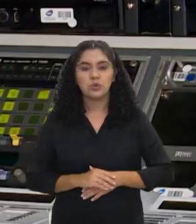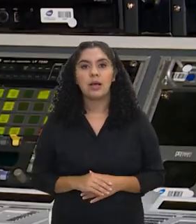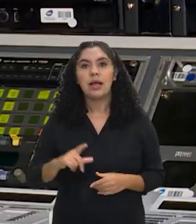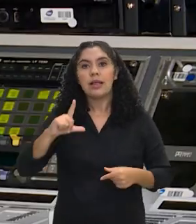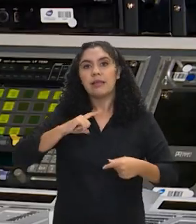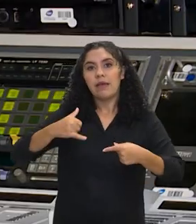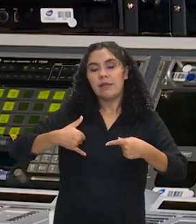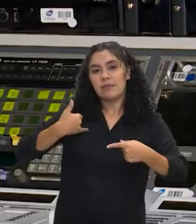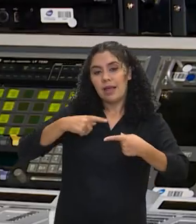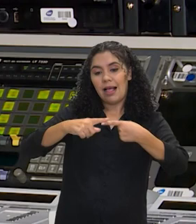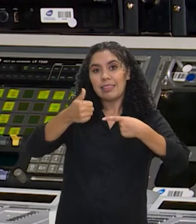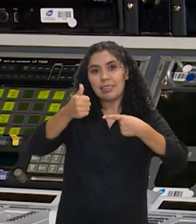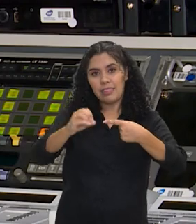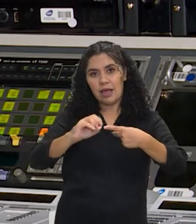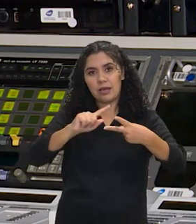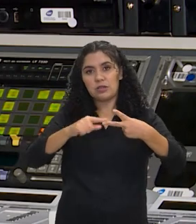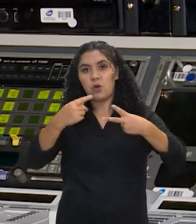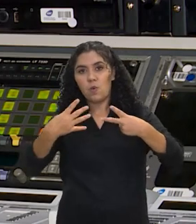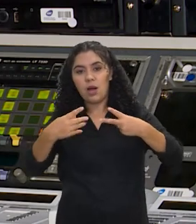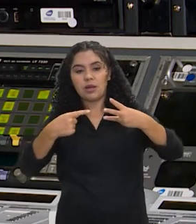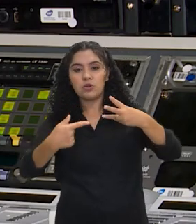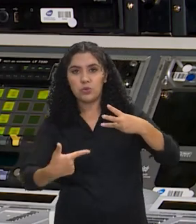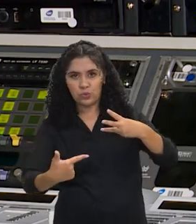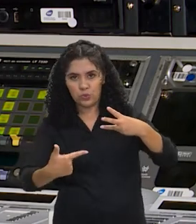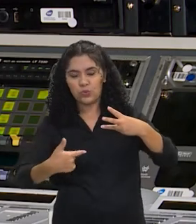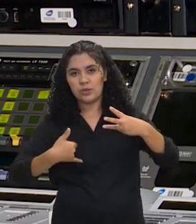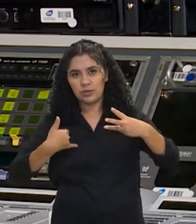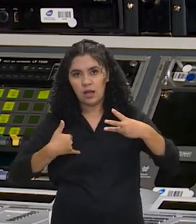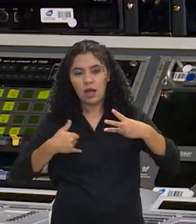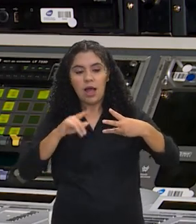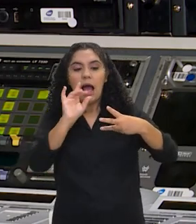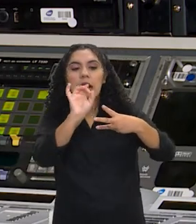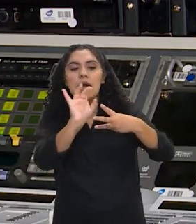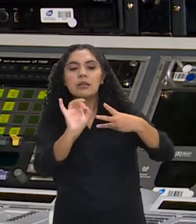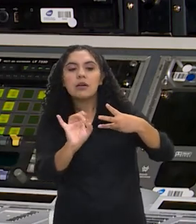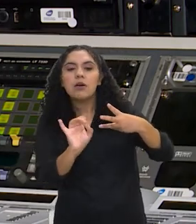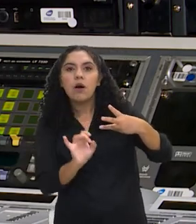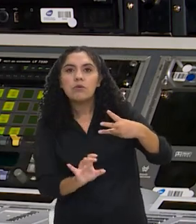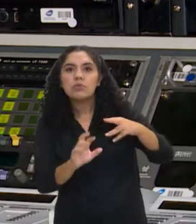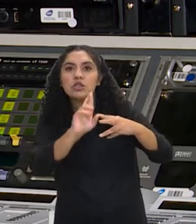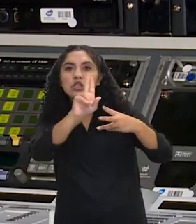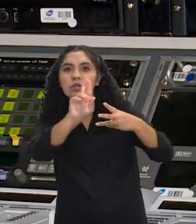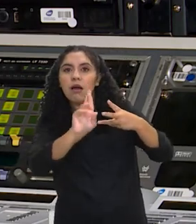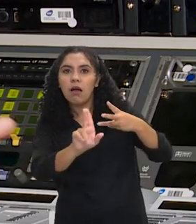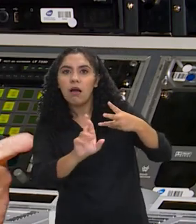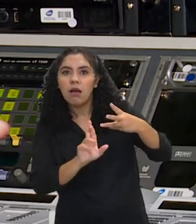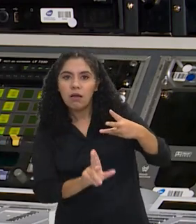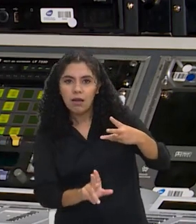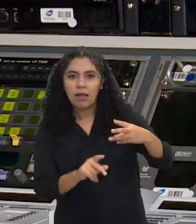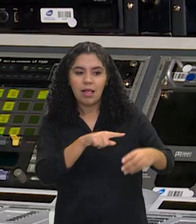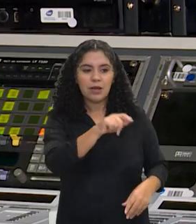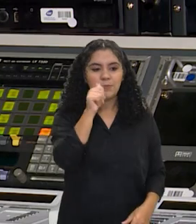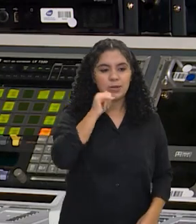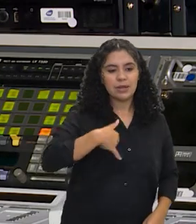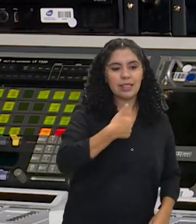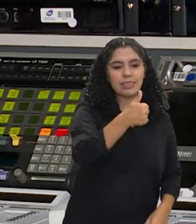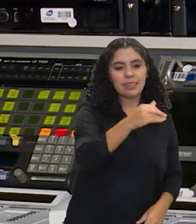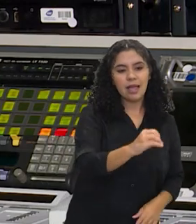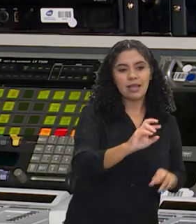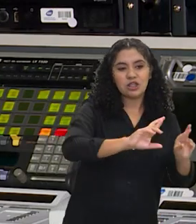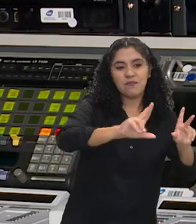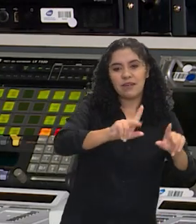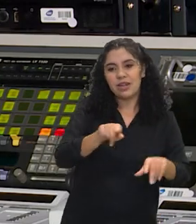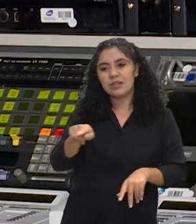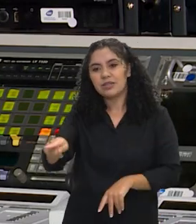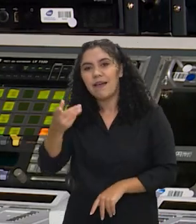Eu vejo, eu tenho uma filha de 10, um filho de 4, um filho de 2. Cada um tem um tipo de relação. A de 10 já é diferente dos de 4 e do